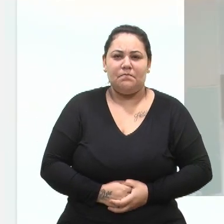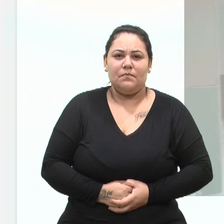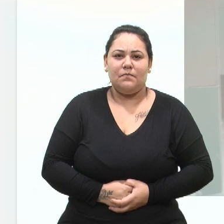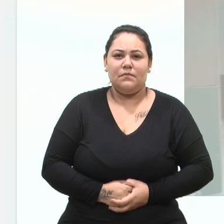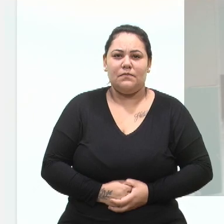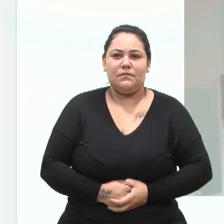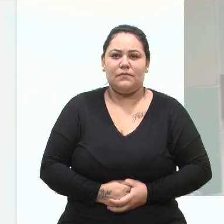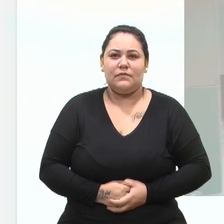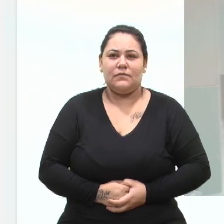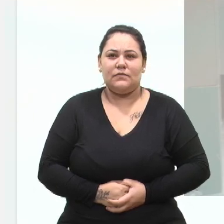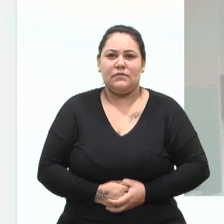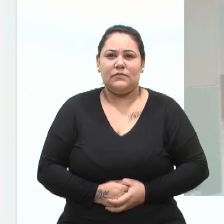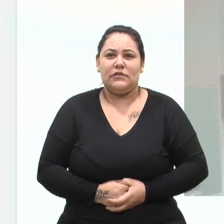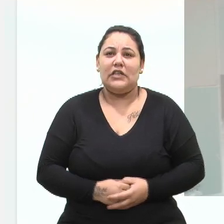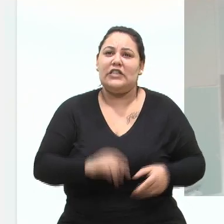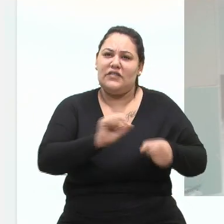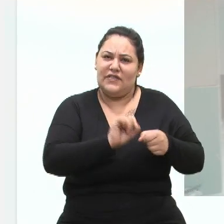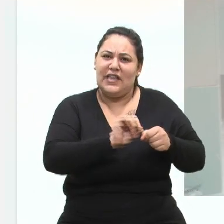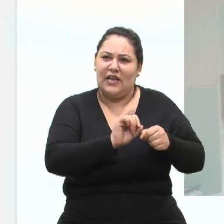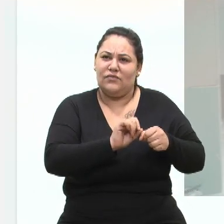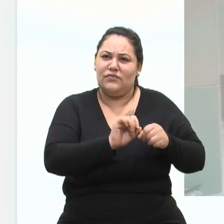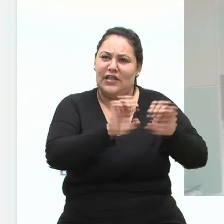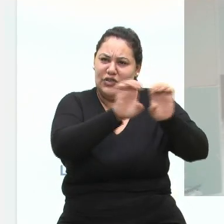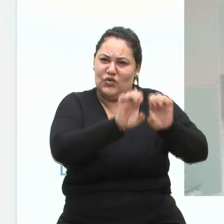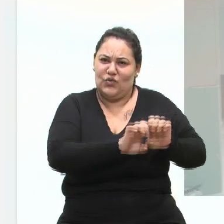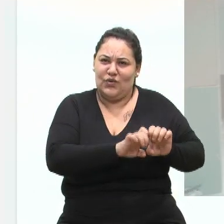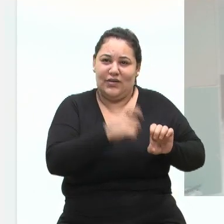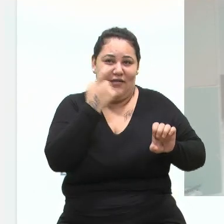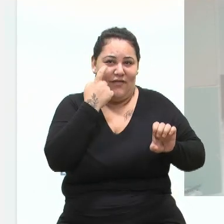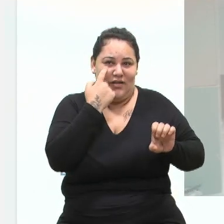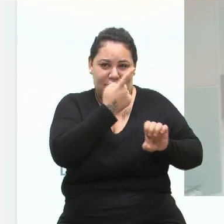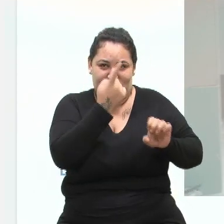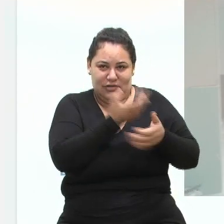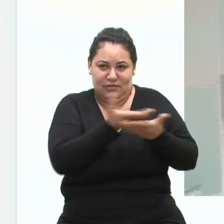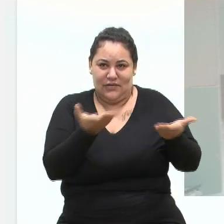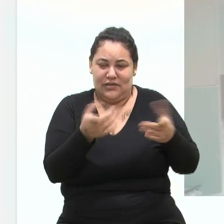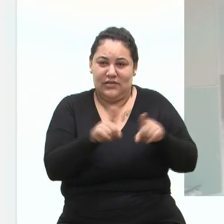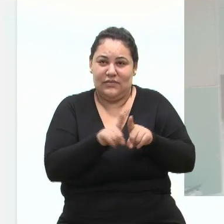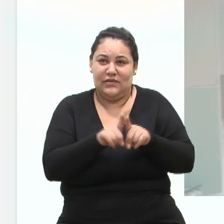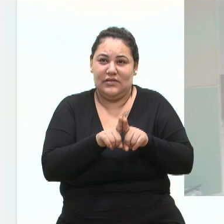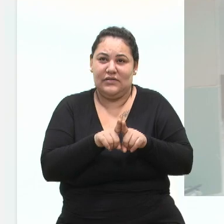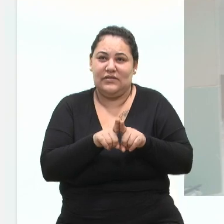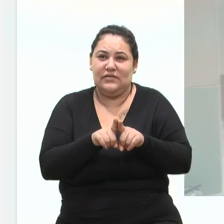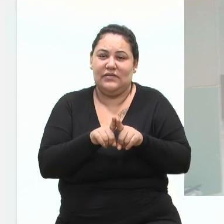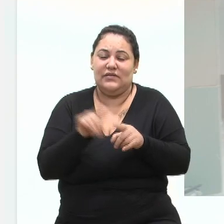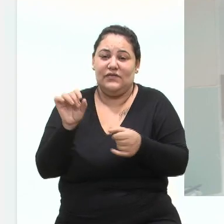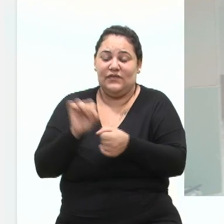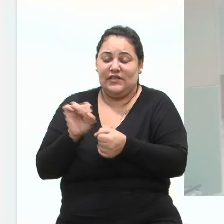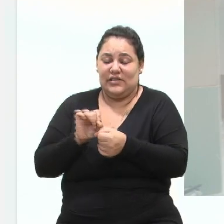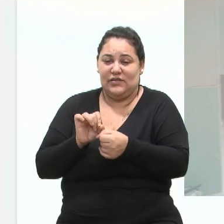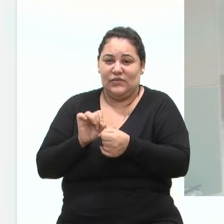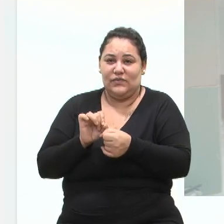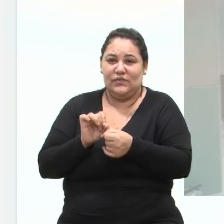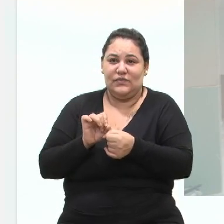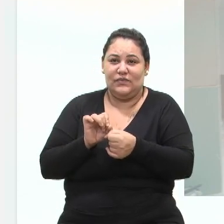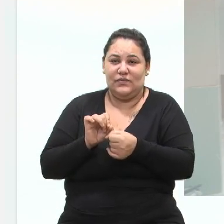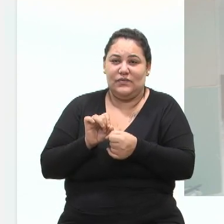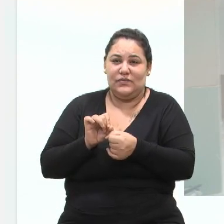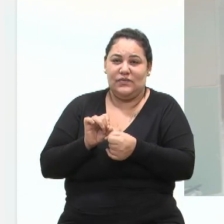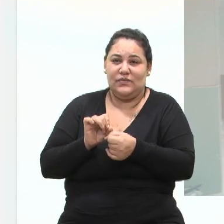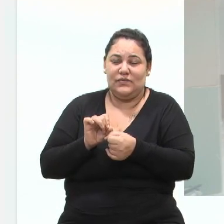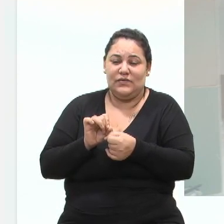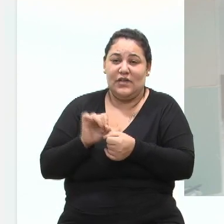remanejamento, como vocês estão vendo todo esse espaço, eles fizeram um remanejamento dos seus recursos